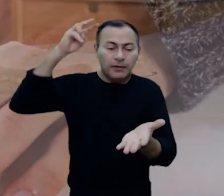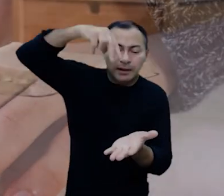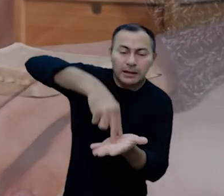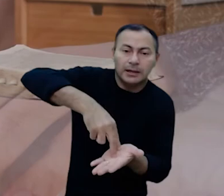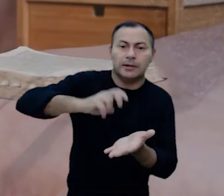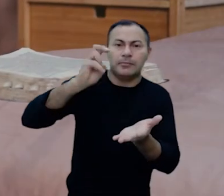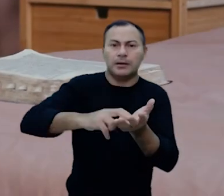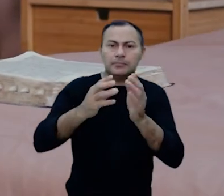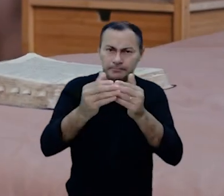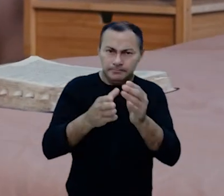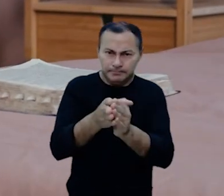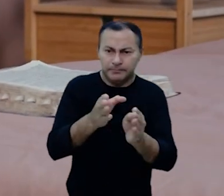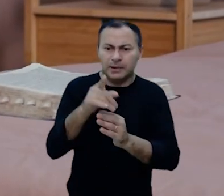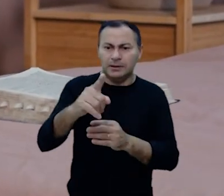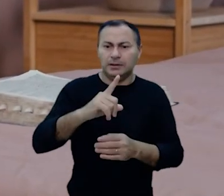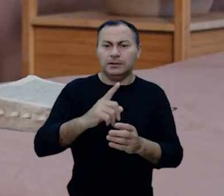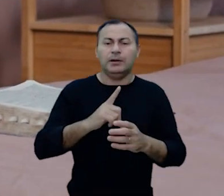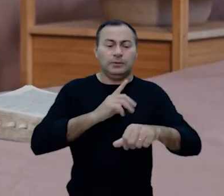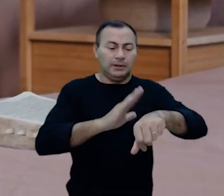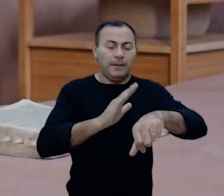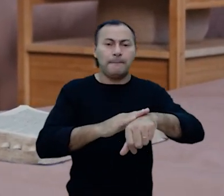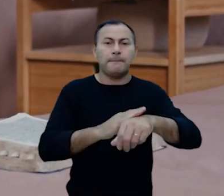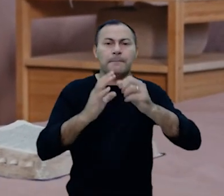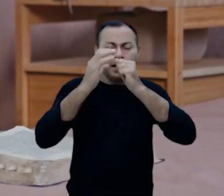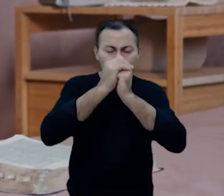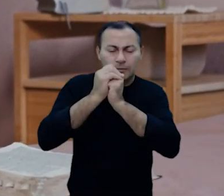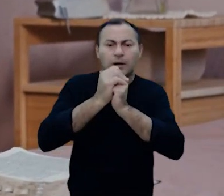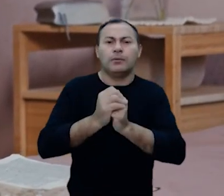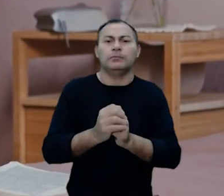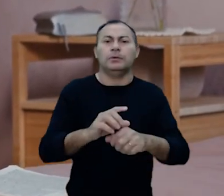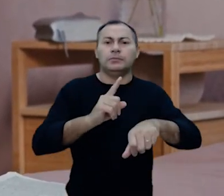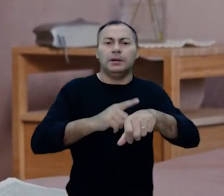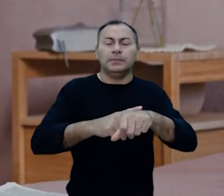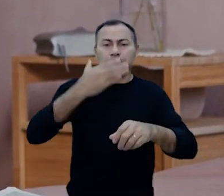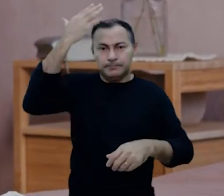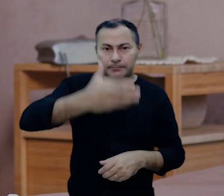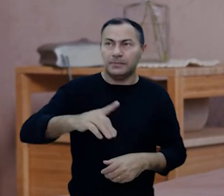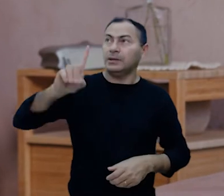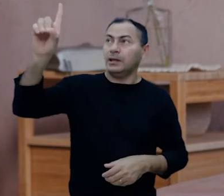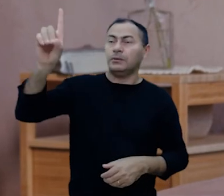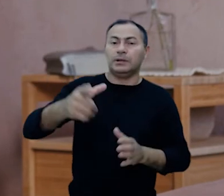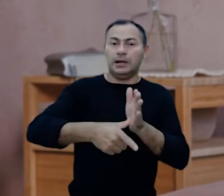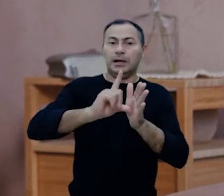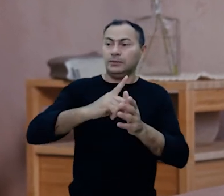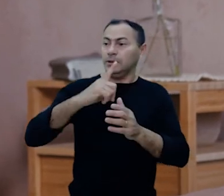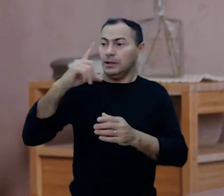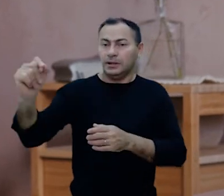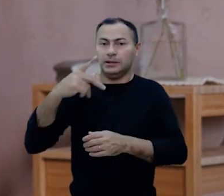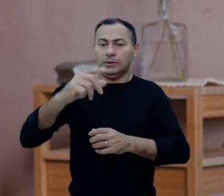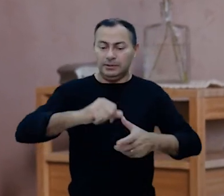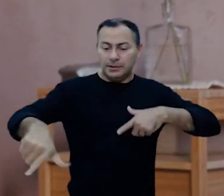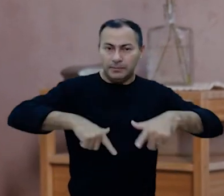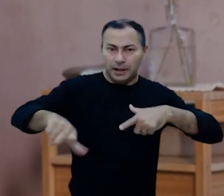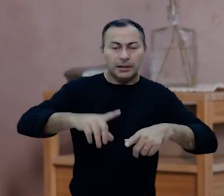levantar pela manhã e eu recomendo isso e você tirar um tempo para meditação e oração um tempo na presença de Deus antes de você